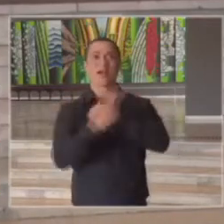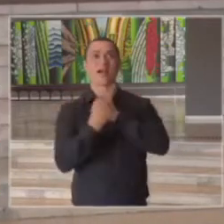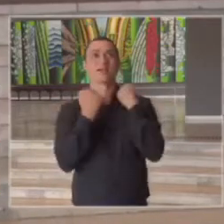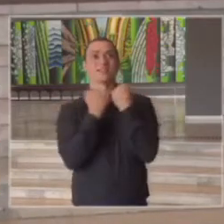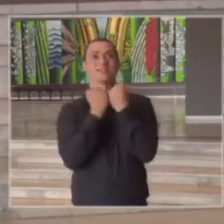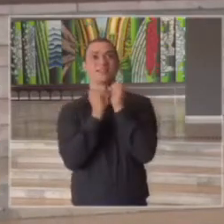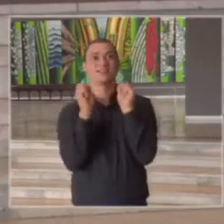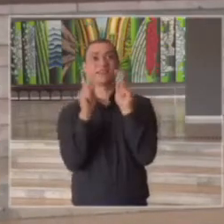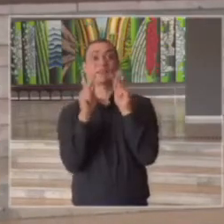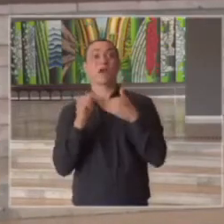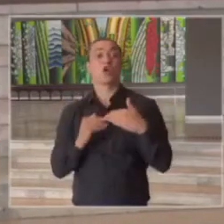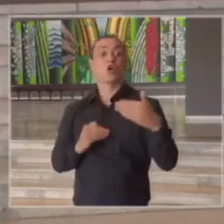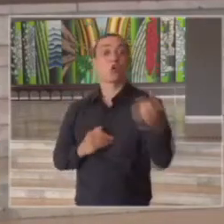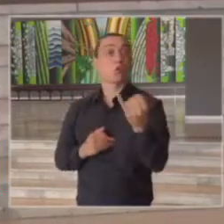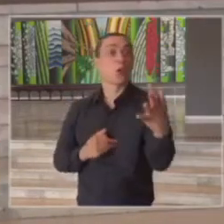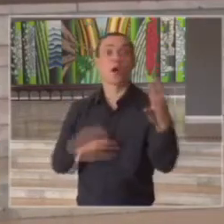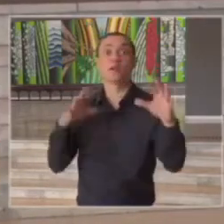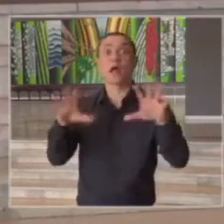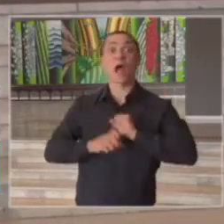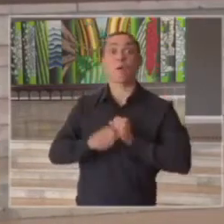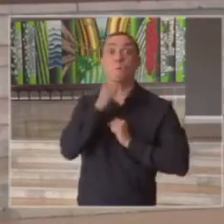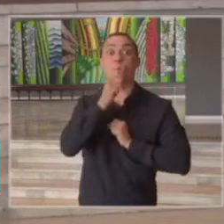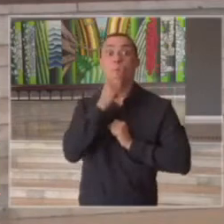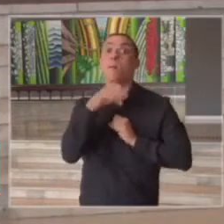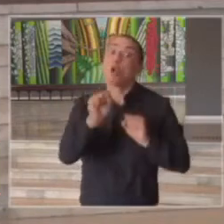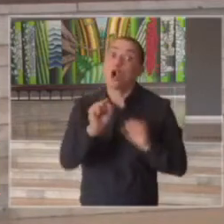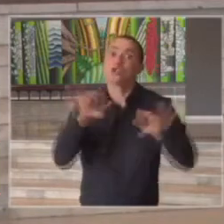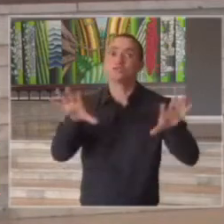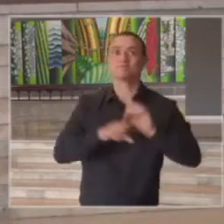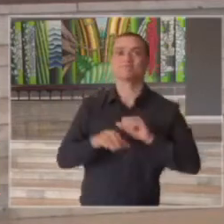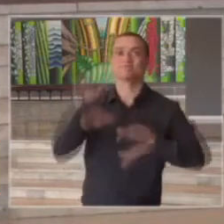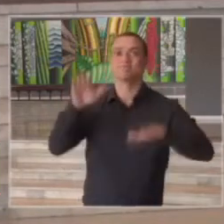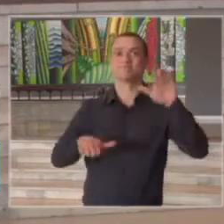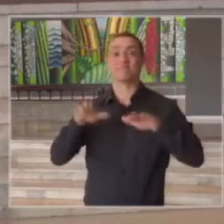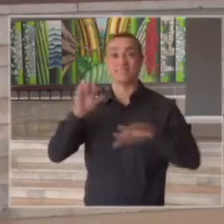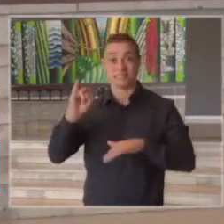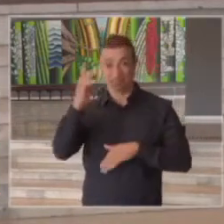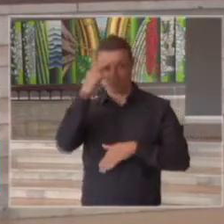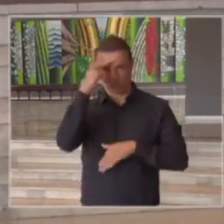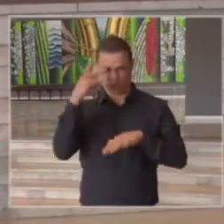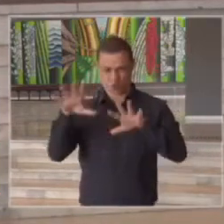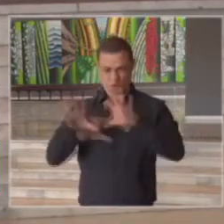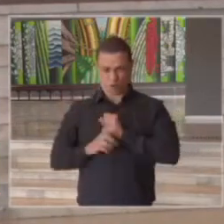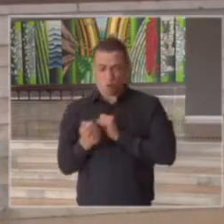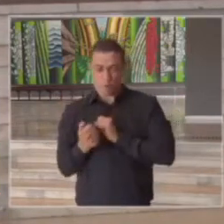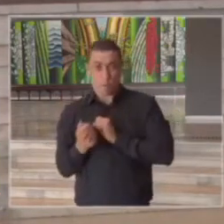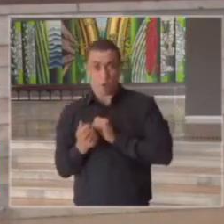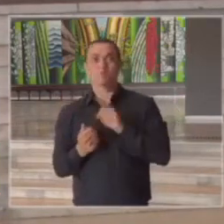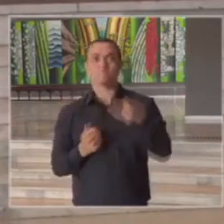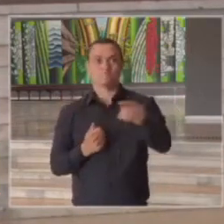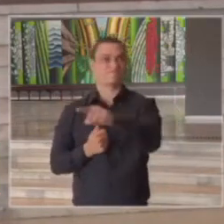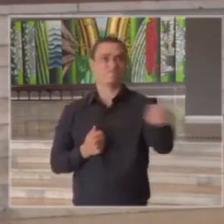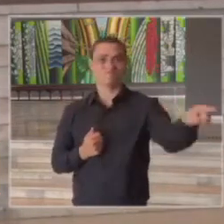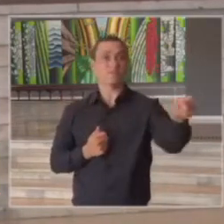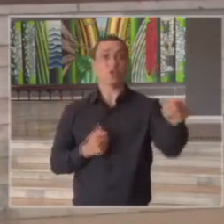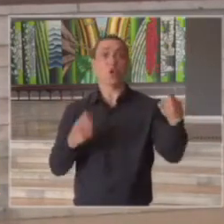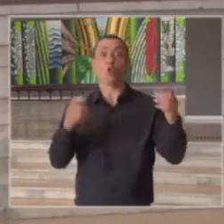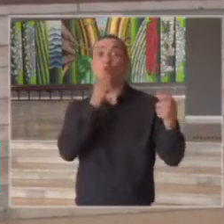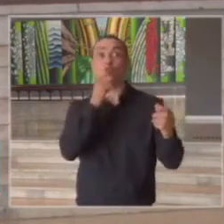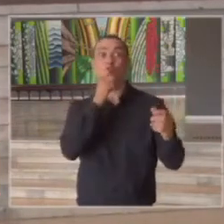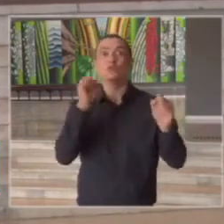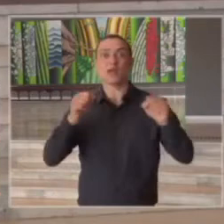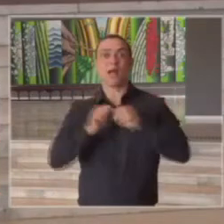suscetíveis a infecção então quanto menor o número de pessoas infectadas maior o potencial de